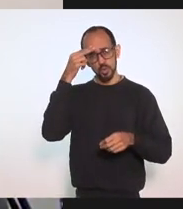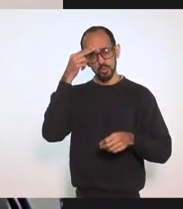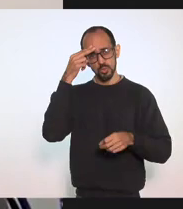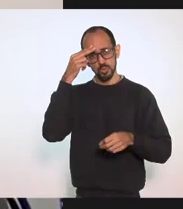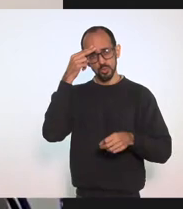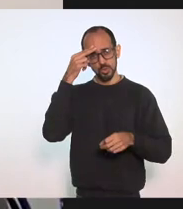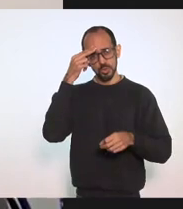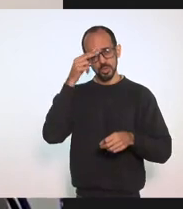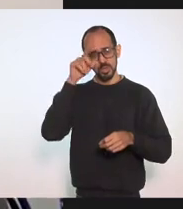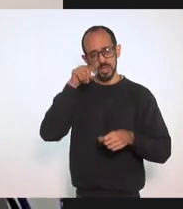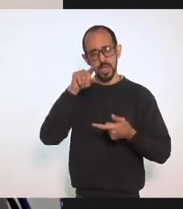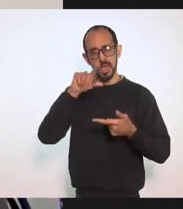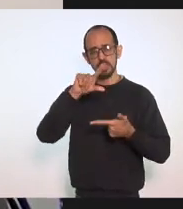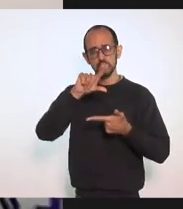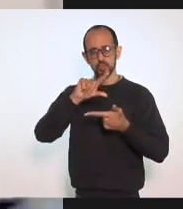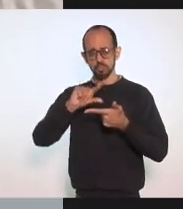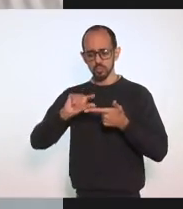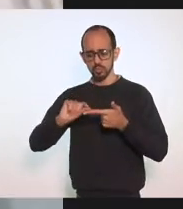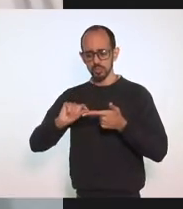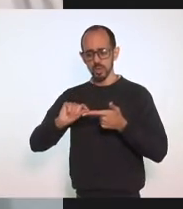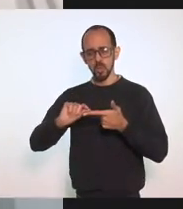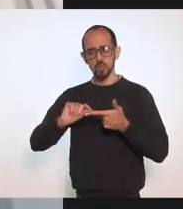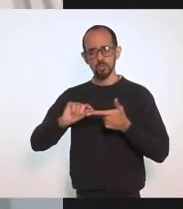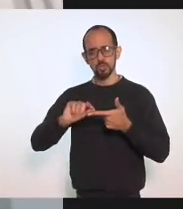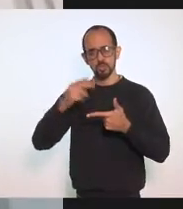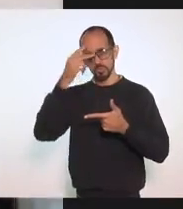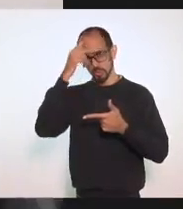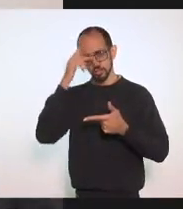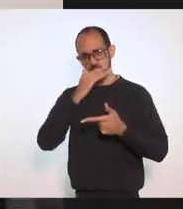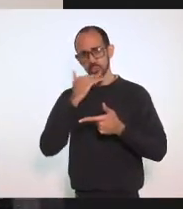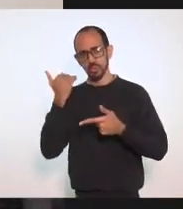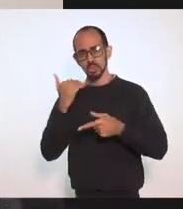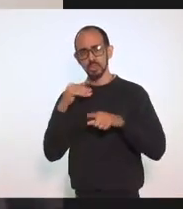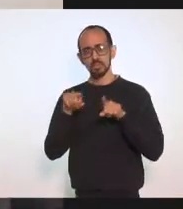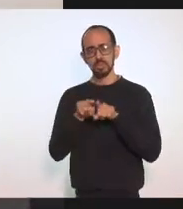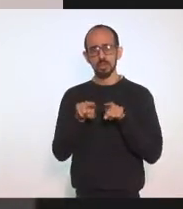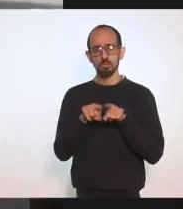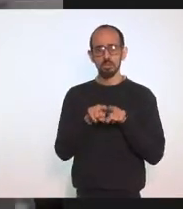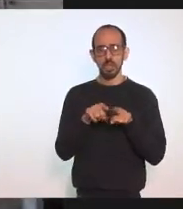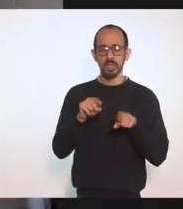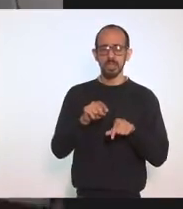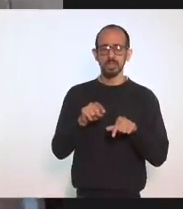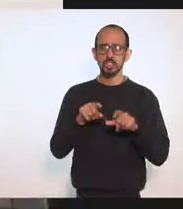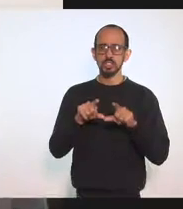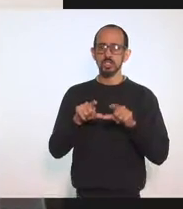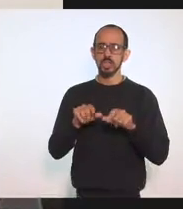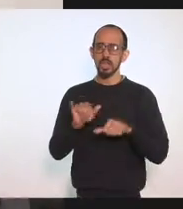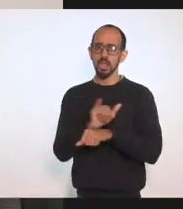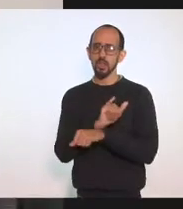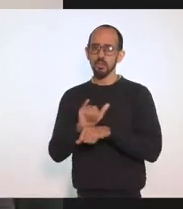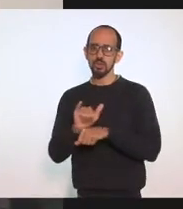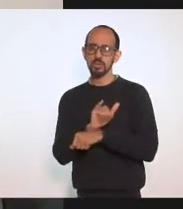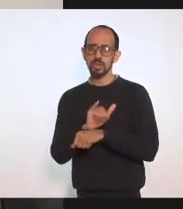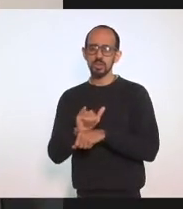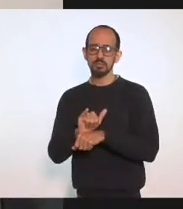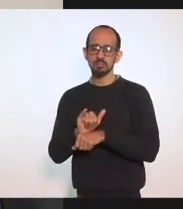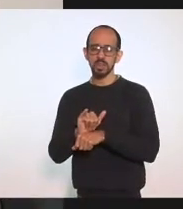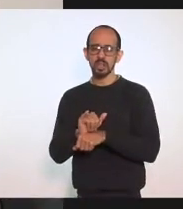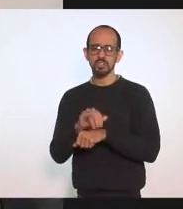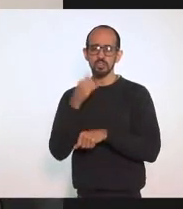Dessa curva E certamente O efetivo Combate A essa doença Tão terrível